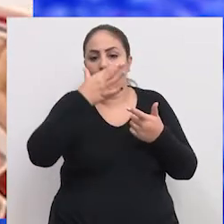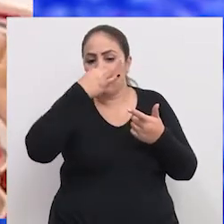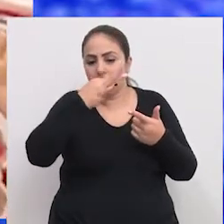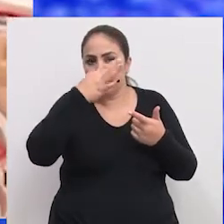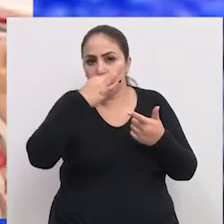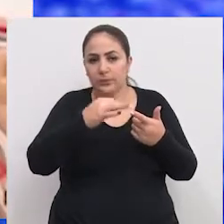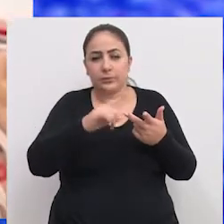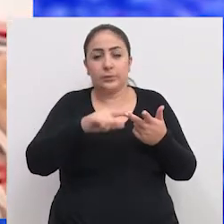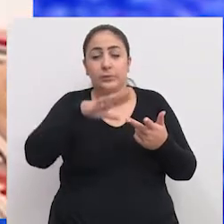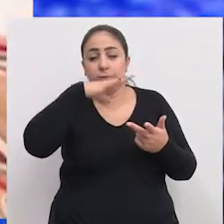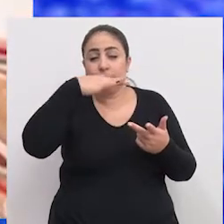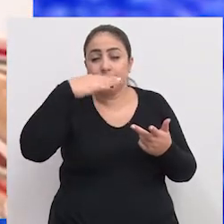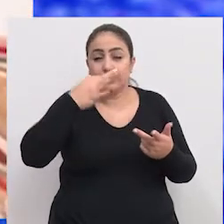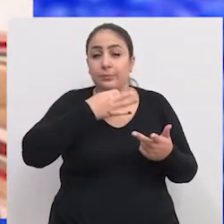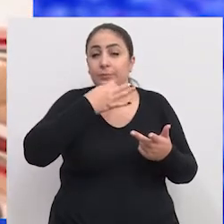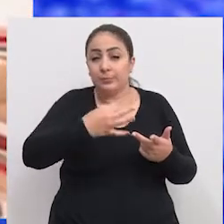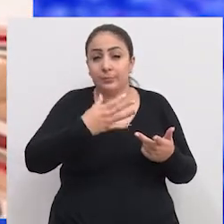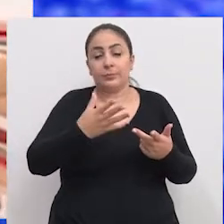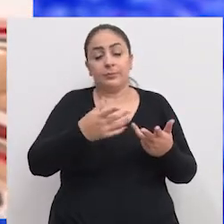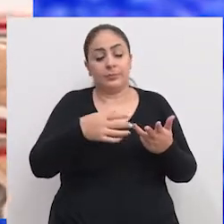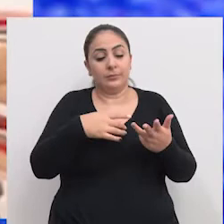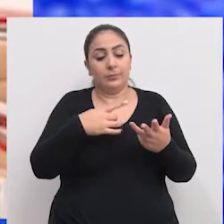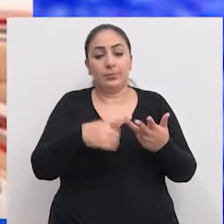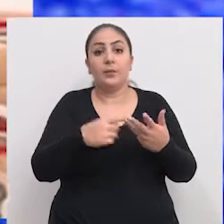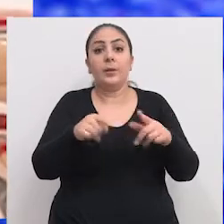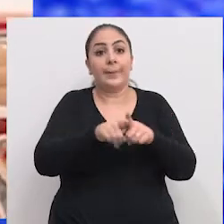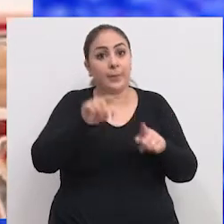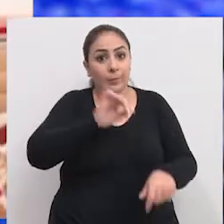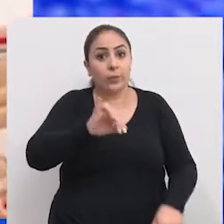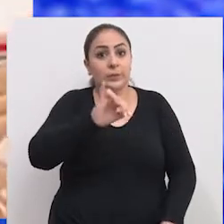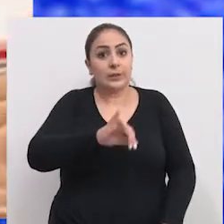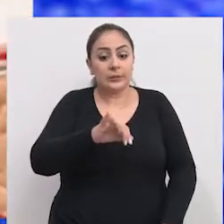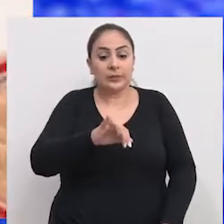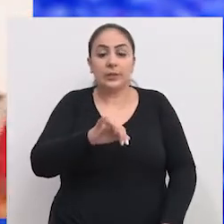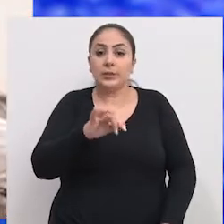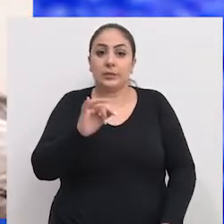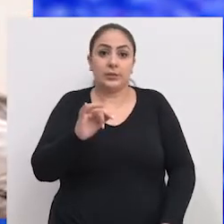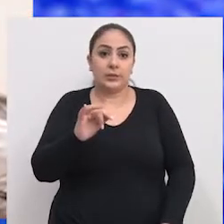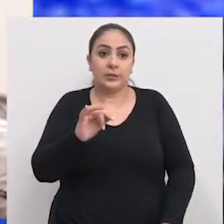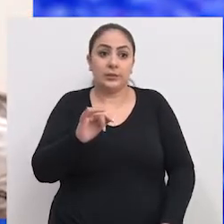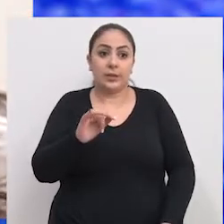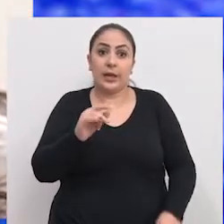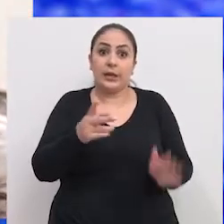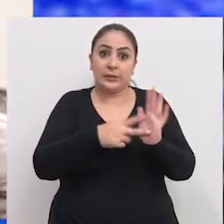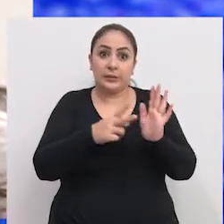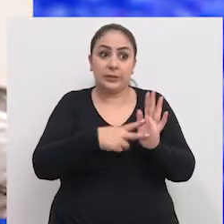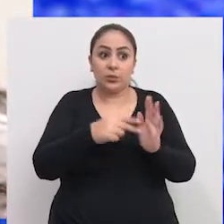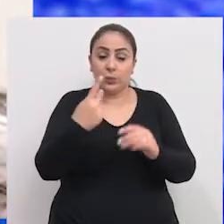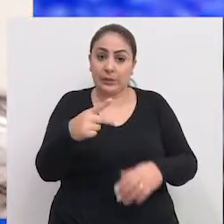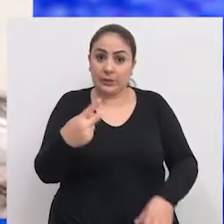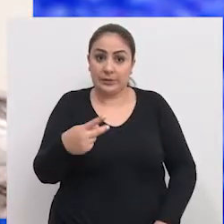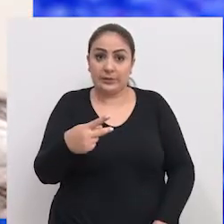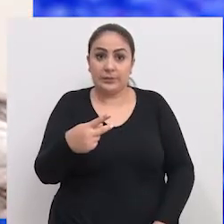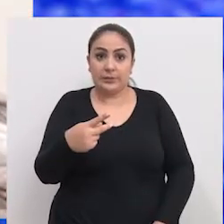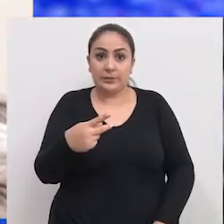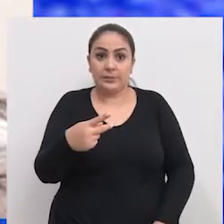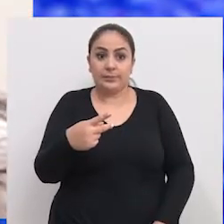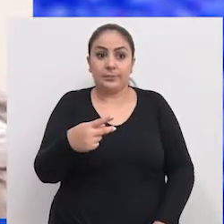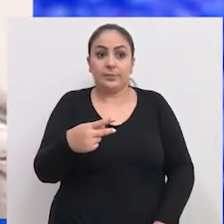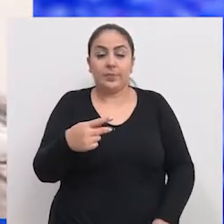secreção por lentes, mal cheiro. Então, é importante, não é? Ficar atento a esses